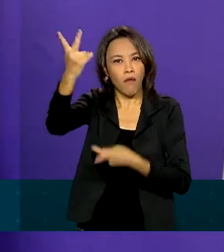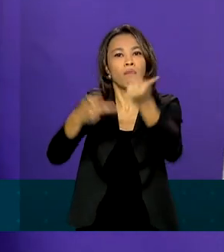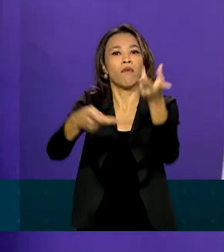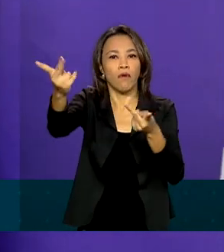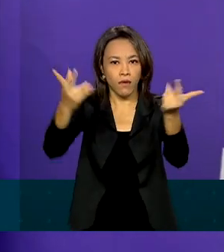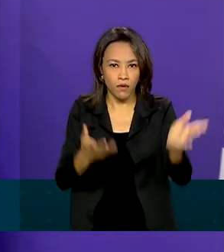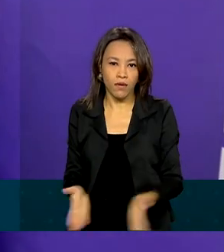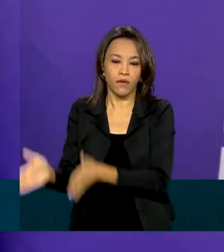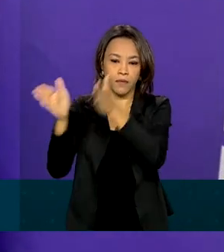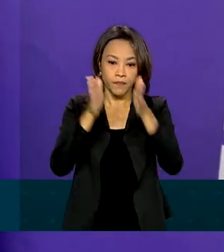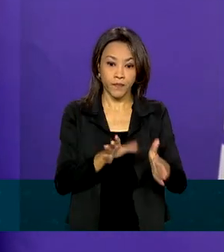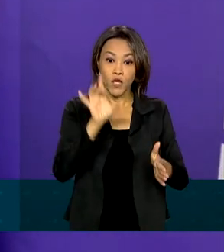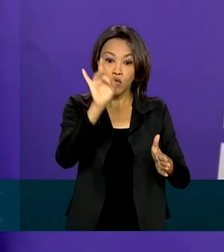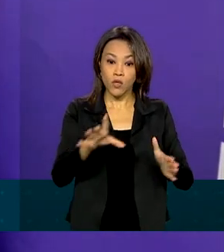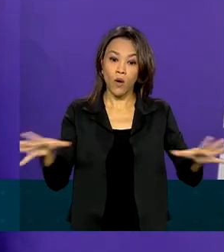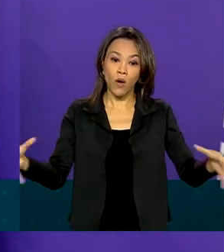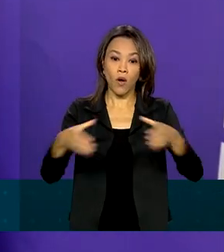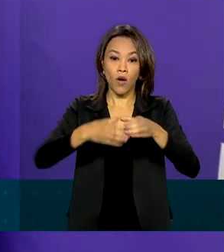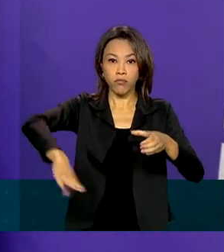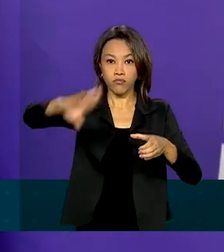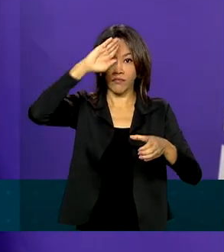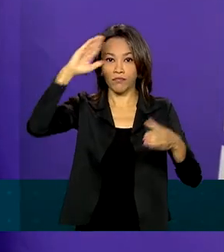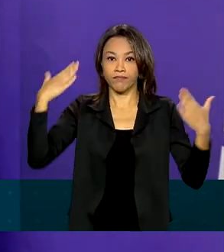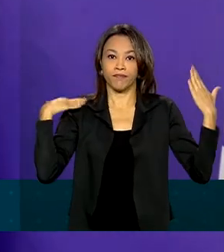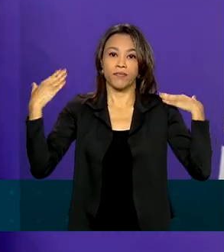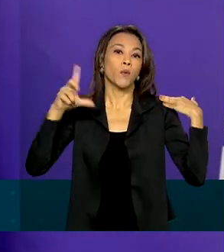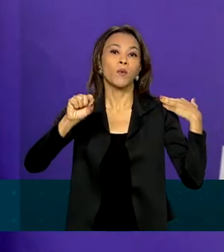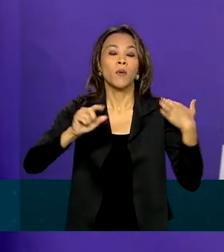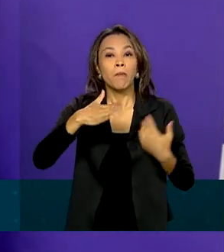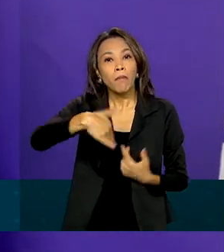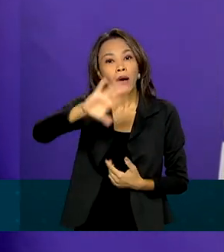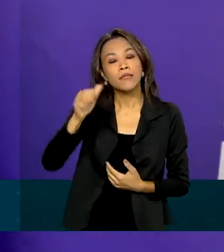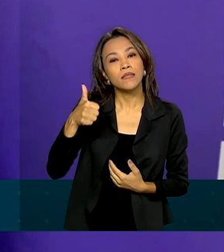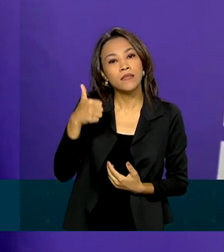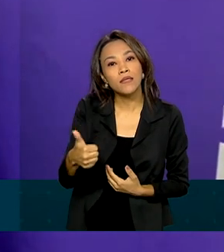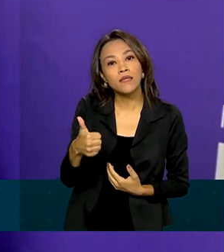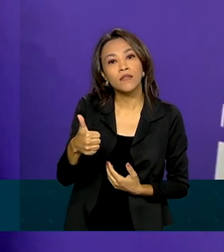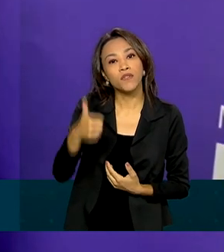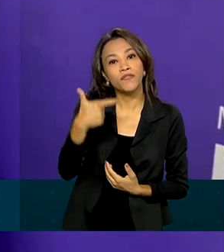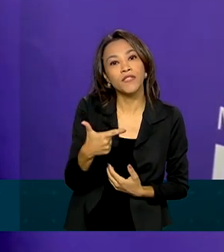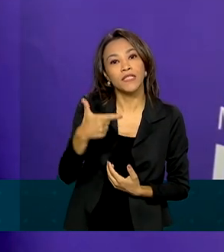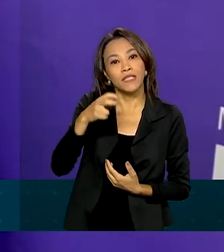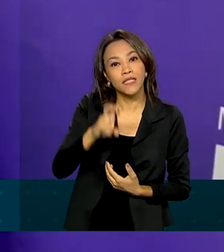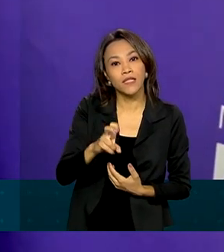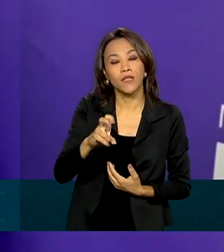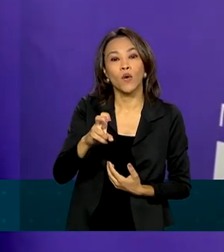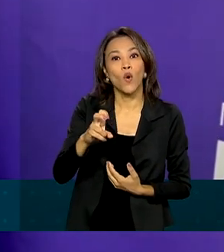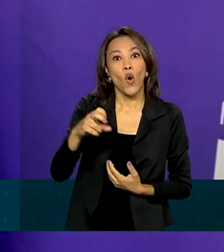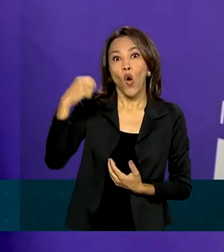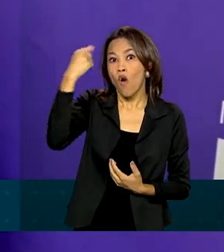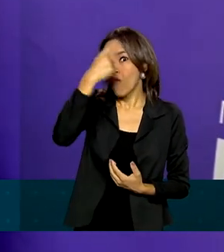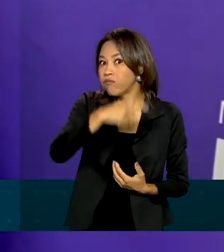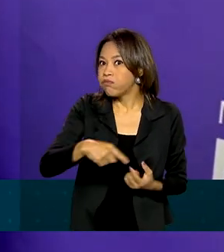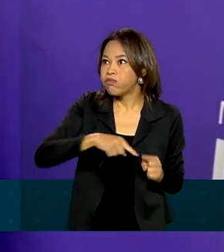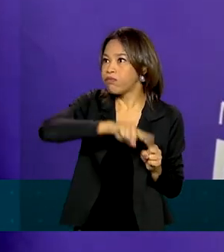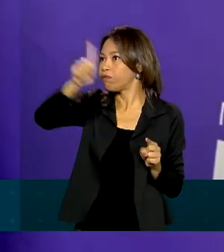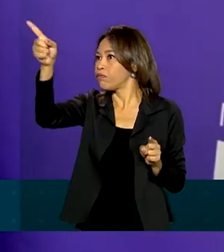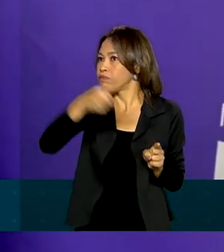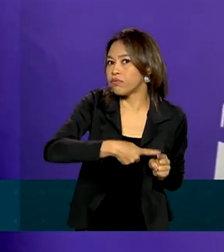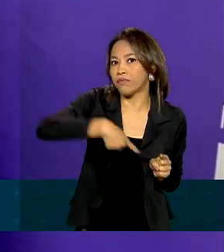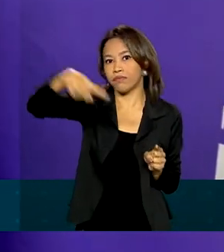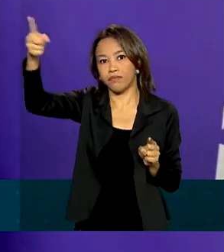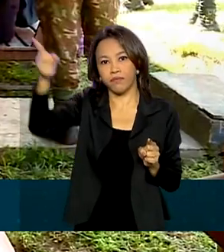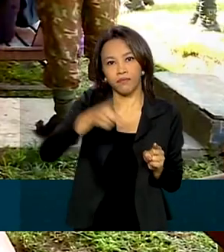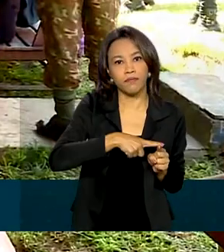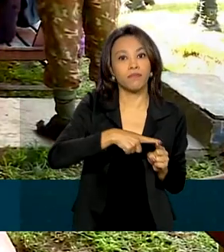exemplo, só na Força Aérea, o equivalente a mais de 25 voltas ao mundo desde que a operação começou há oito